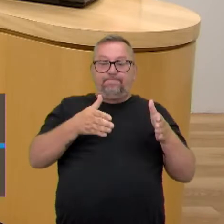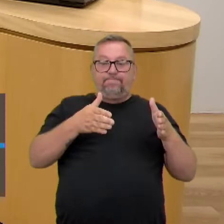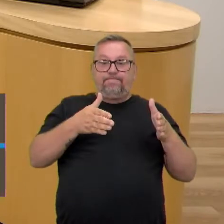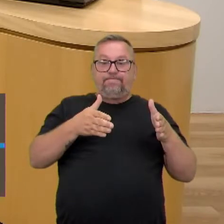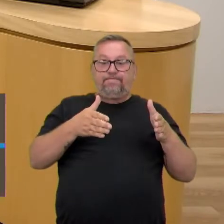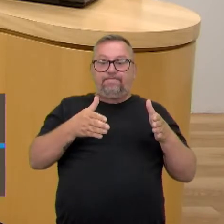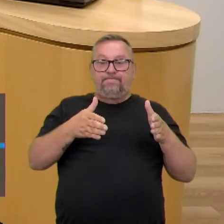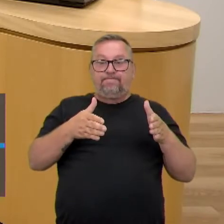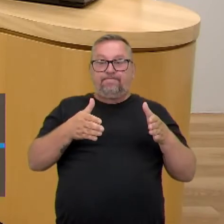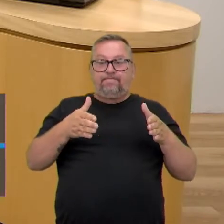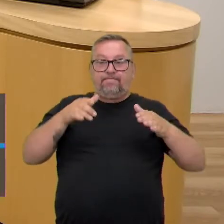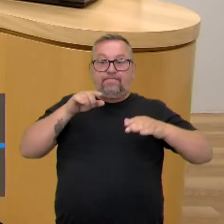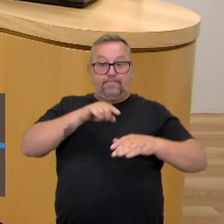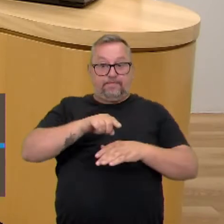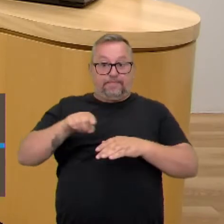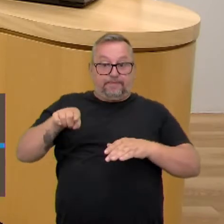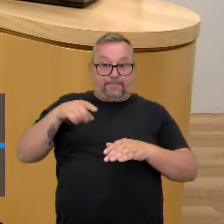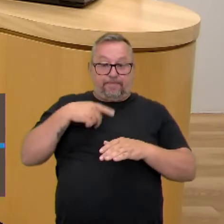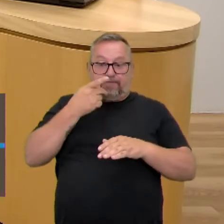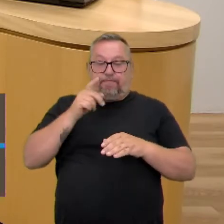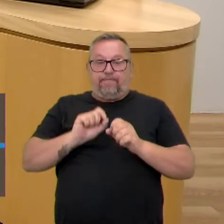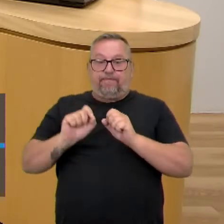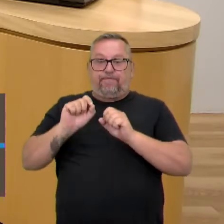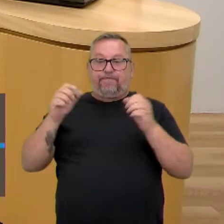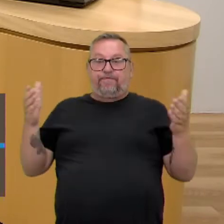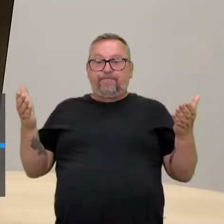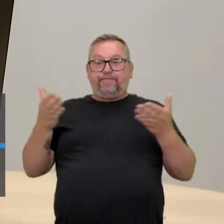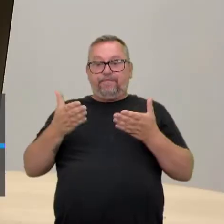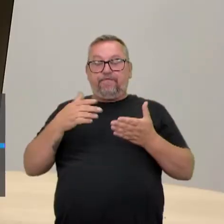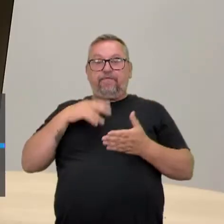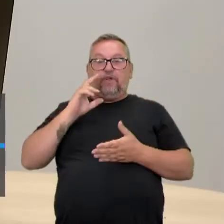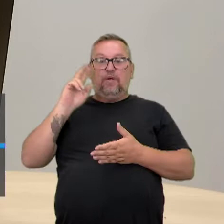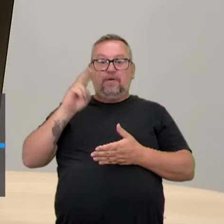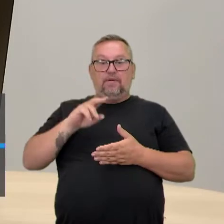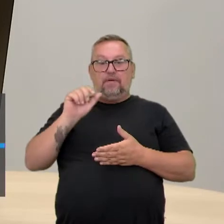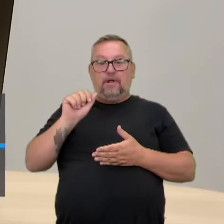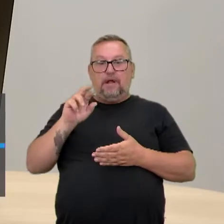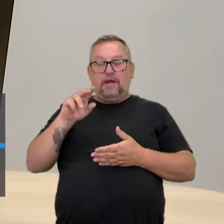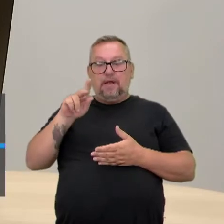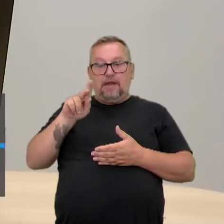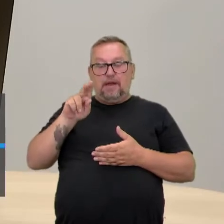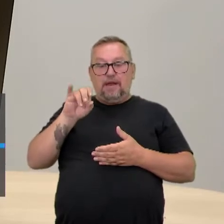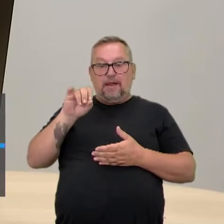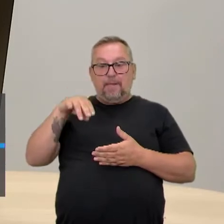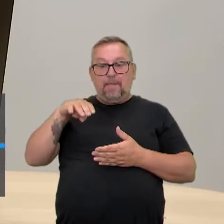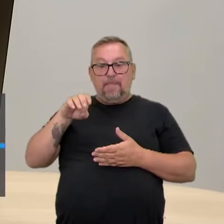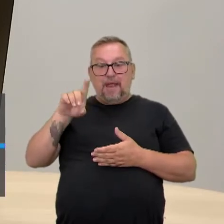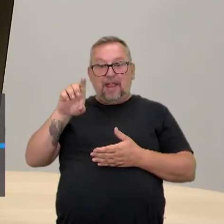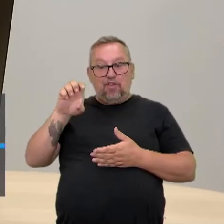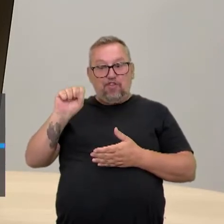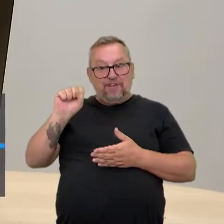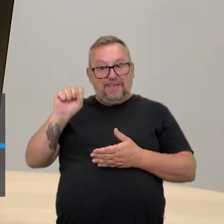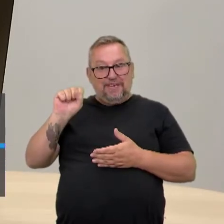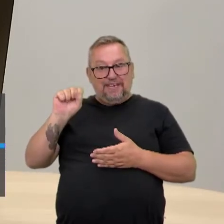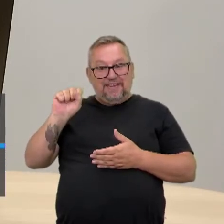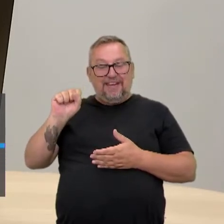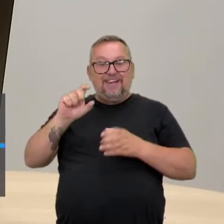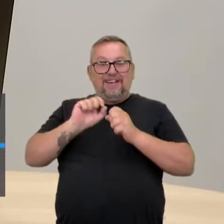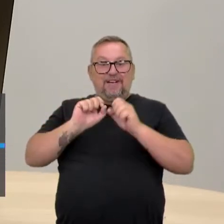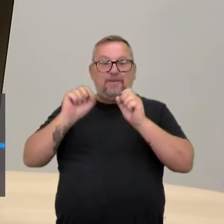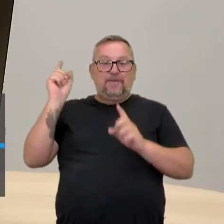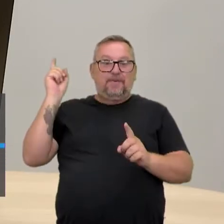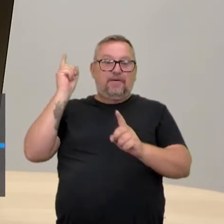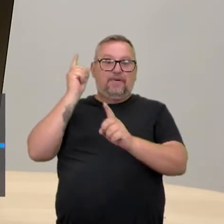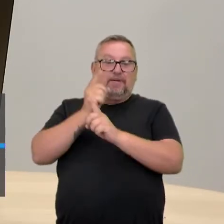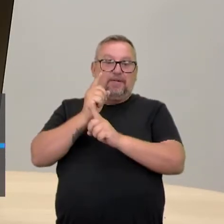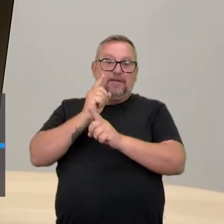é de fato. Então, esse que você está referenciando agora é o Arquimedes. O Arquimedes, isso. Então, ele que descobre